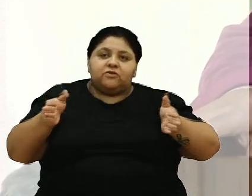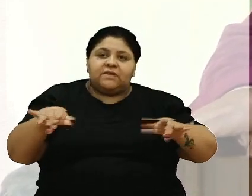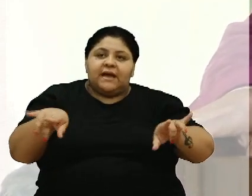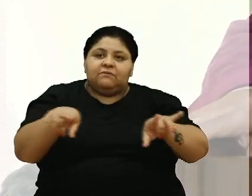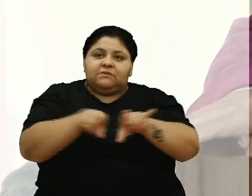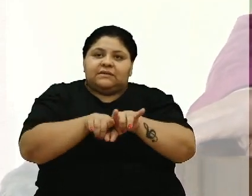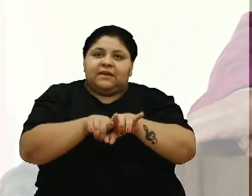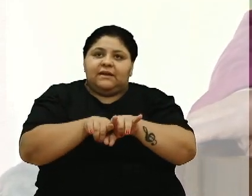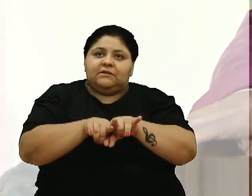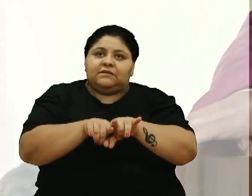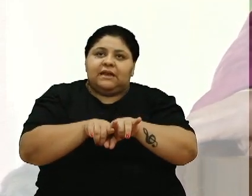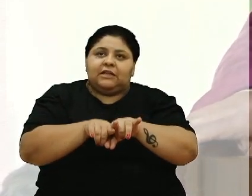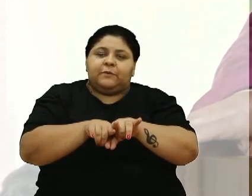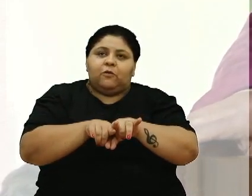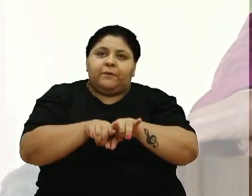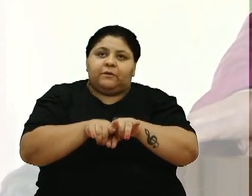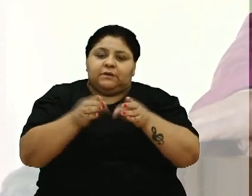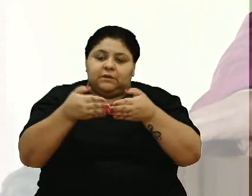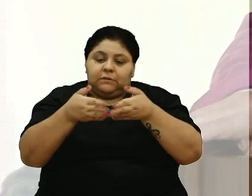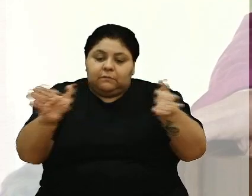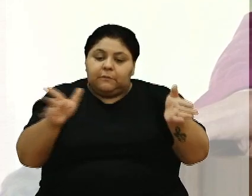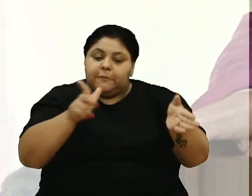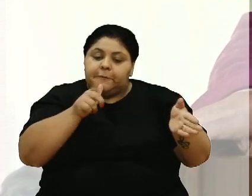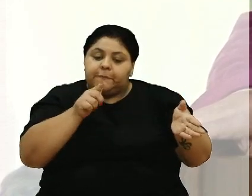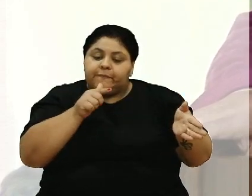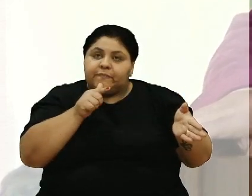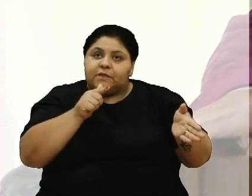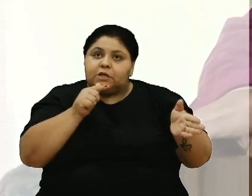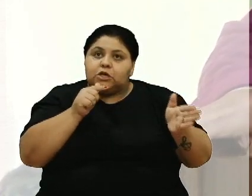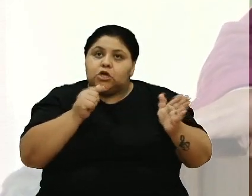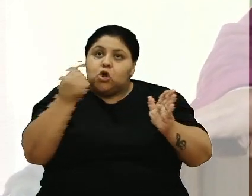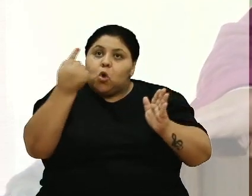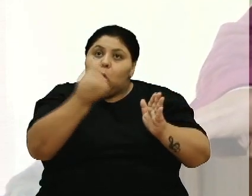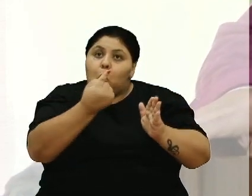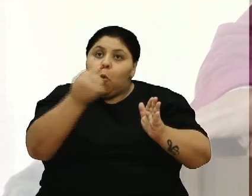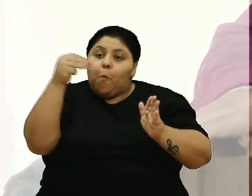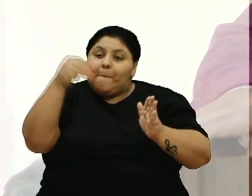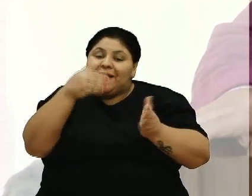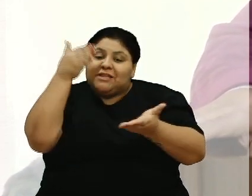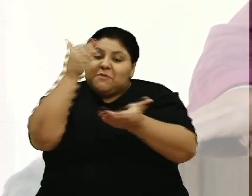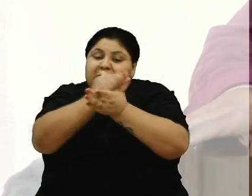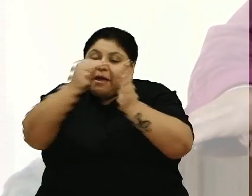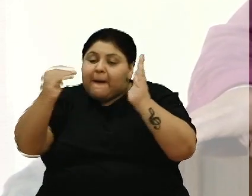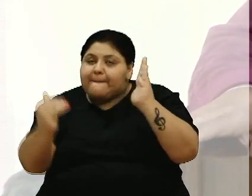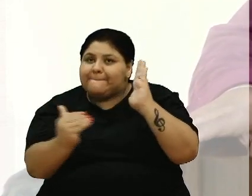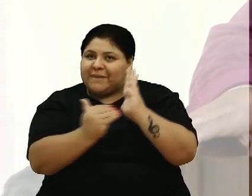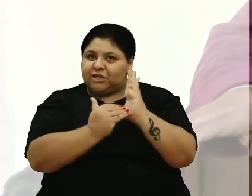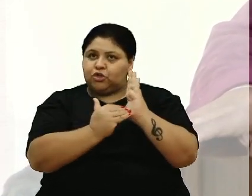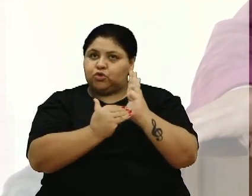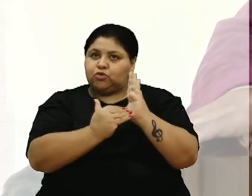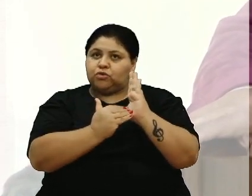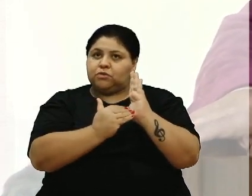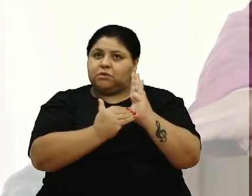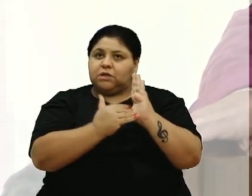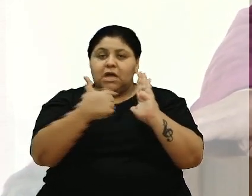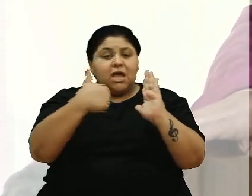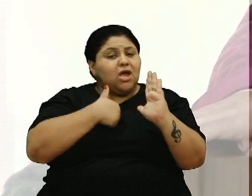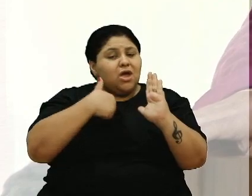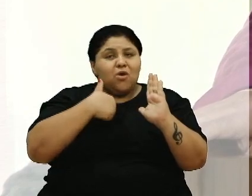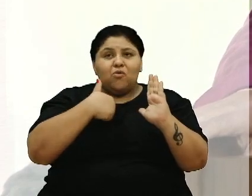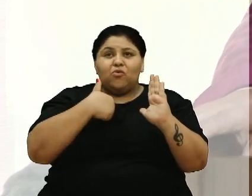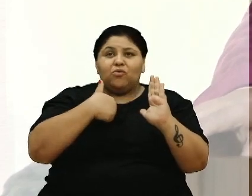estejam abertas no mínimo metro e meio baixo não é quem está dizendo aqui que não entende nada de